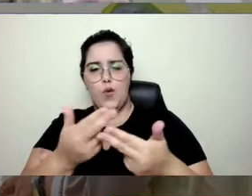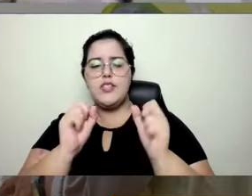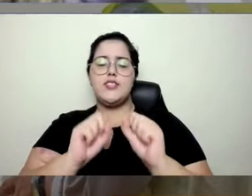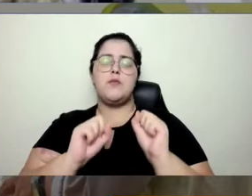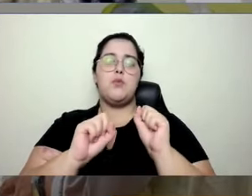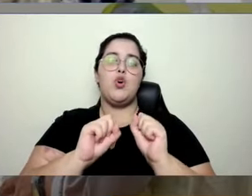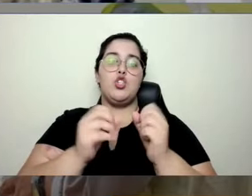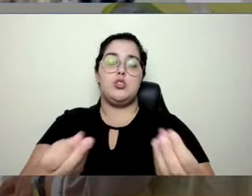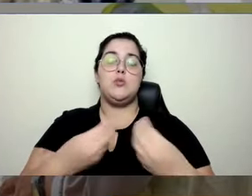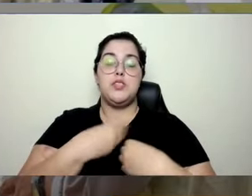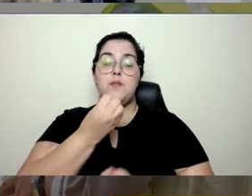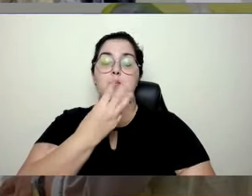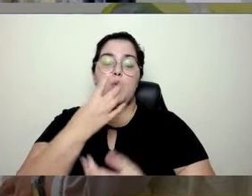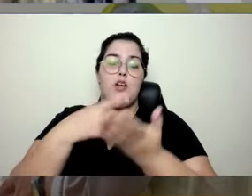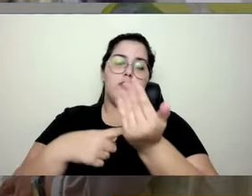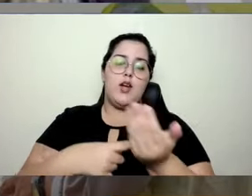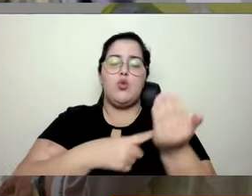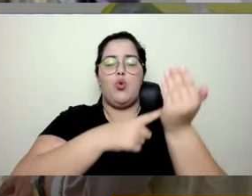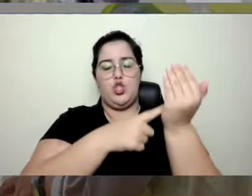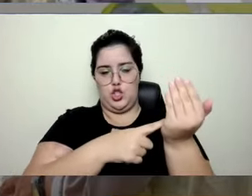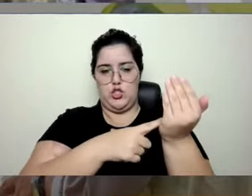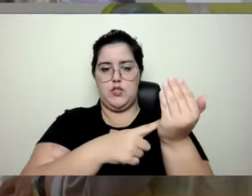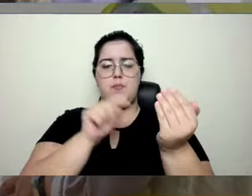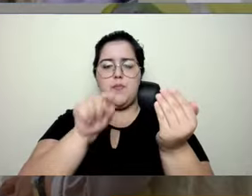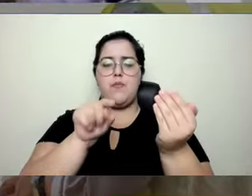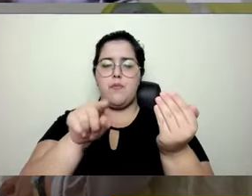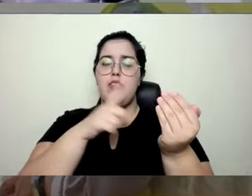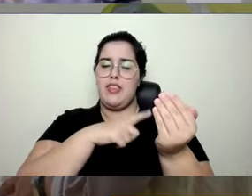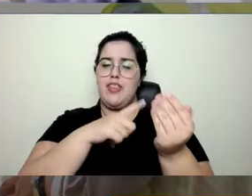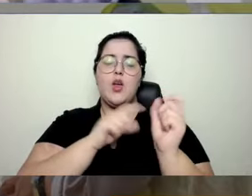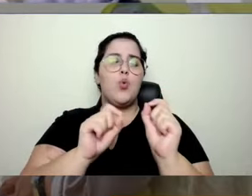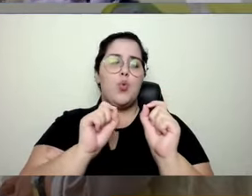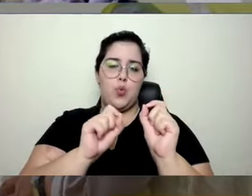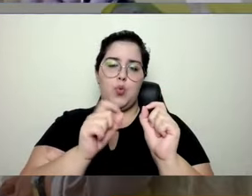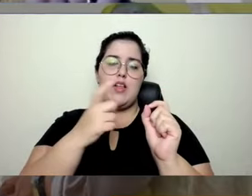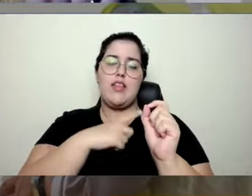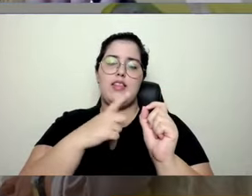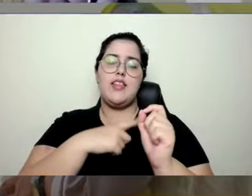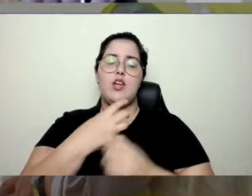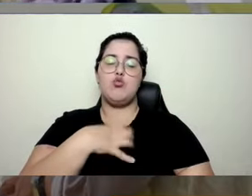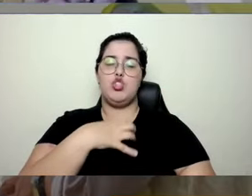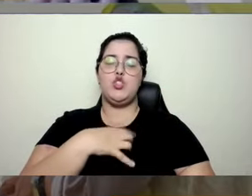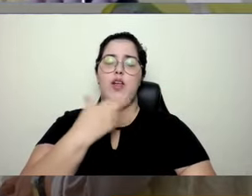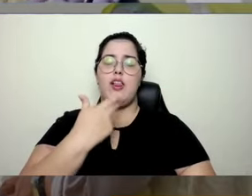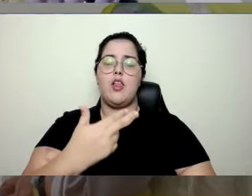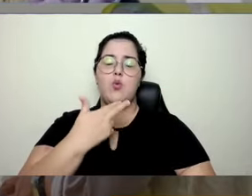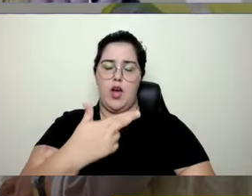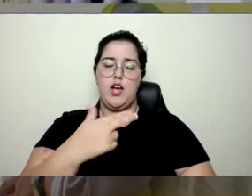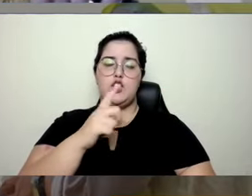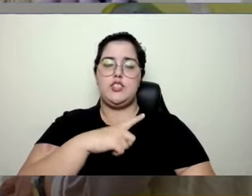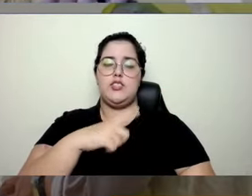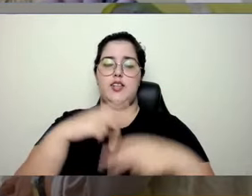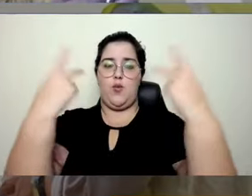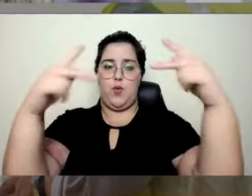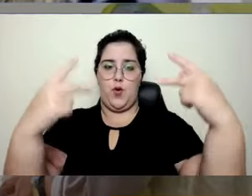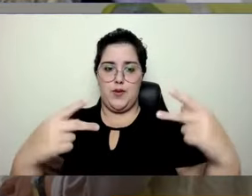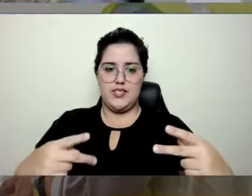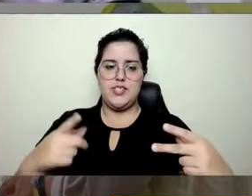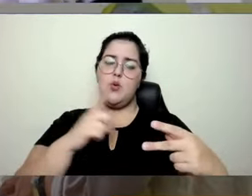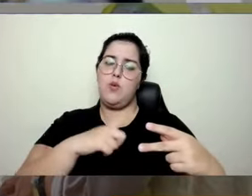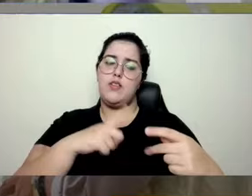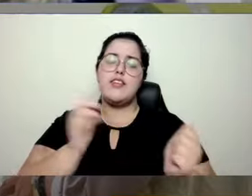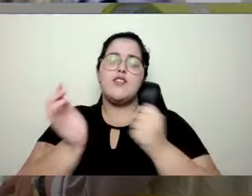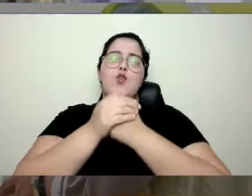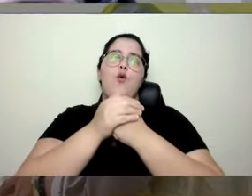tecnologia com poucos cliques. A tendência está sendo a linguagem de programação ficar um pouco mais escondida